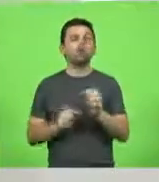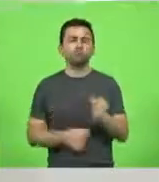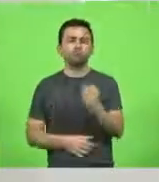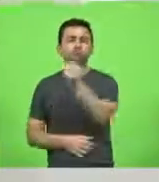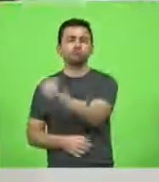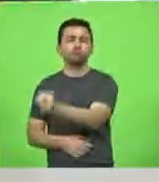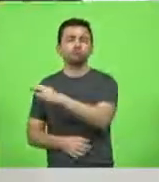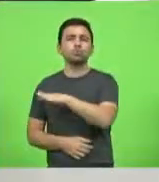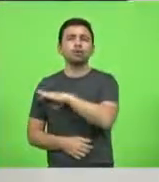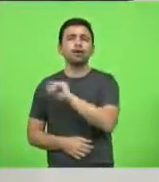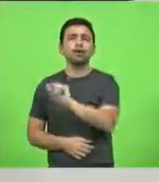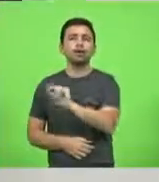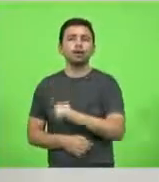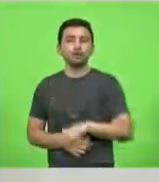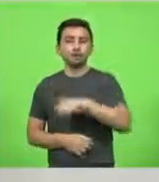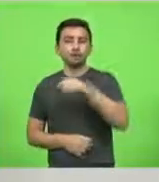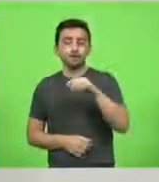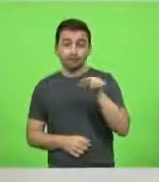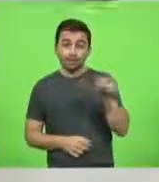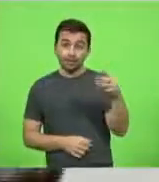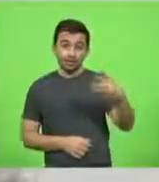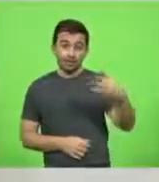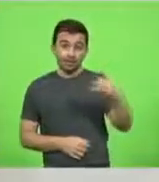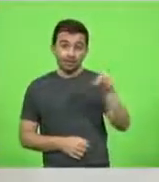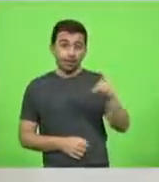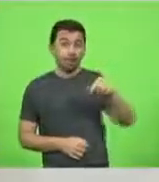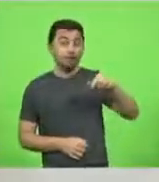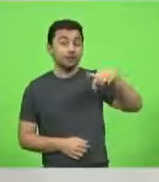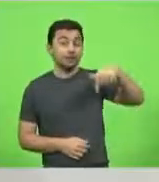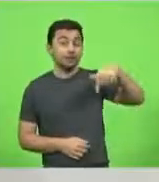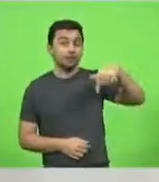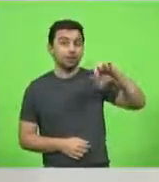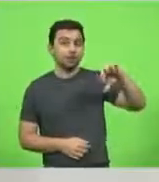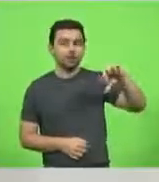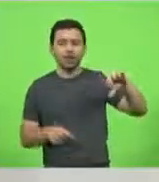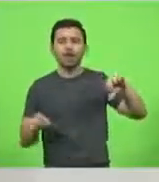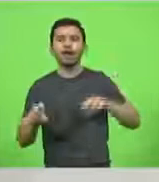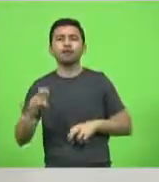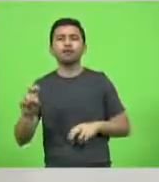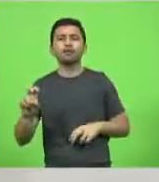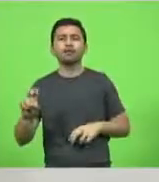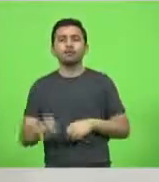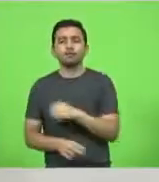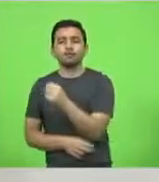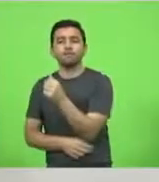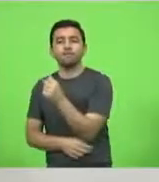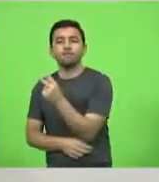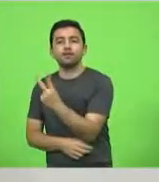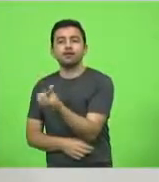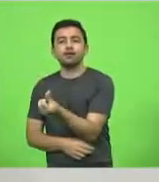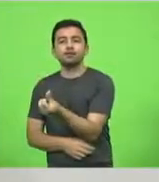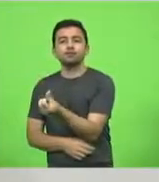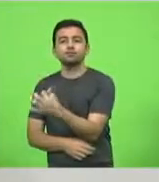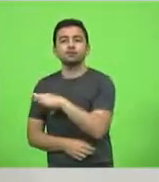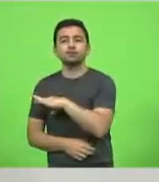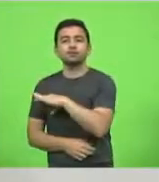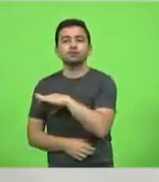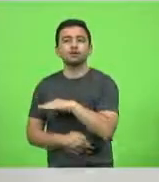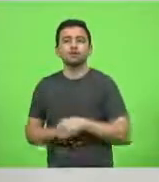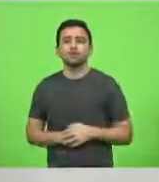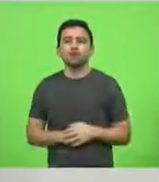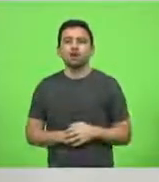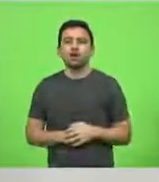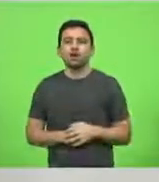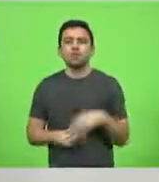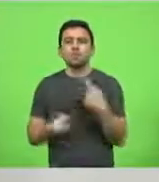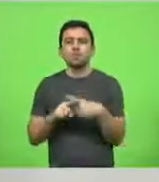Na terceira, 79, quase 80. E na quinta região, 26. Ah, mas por que